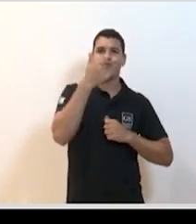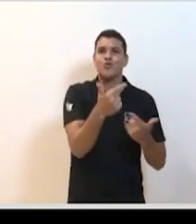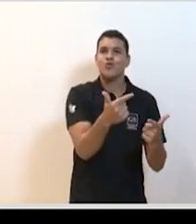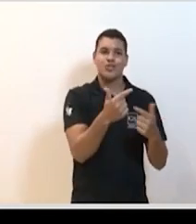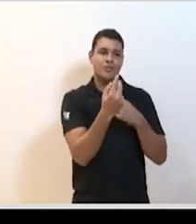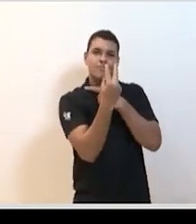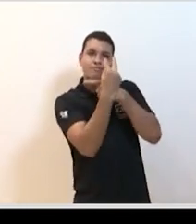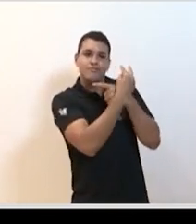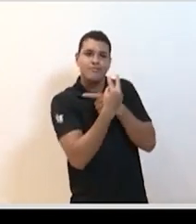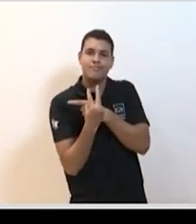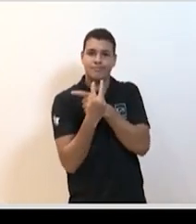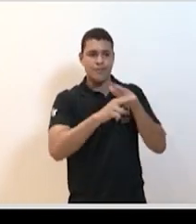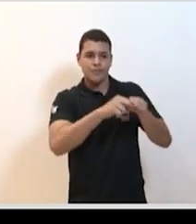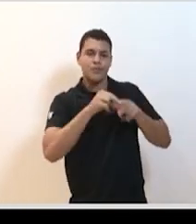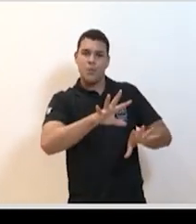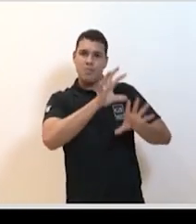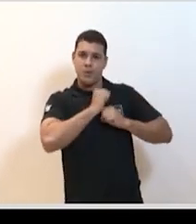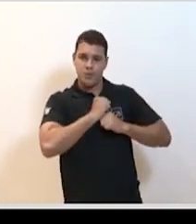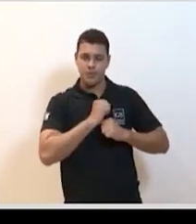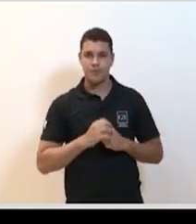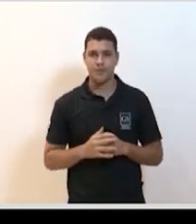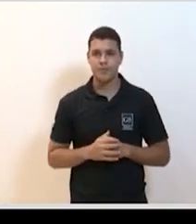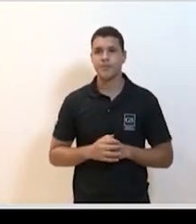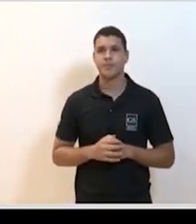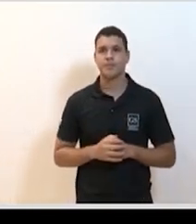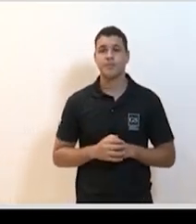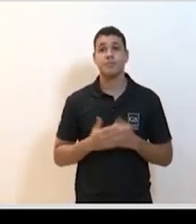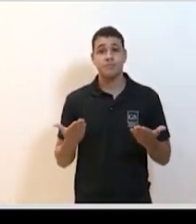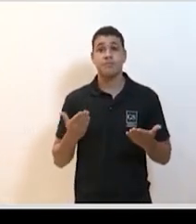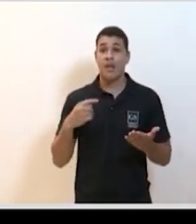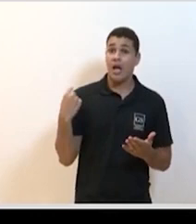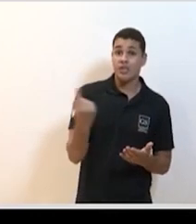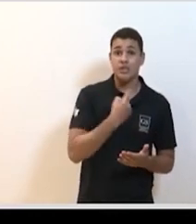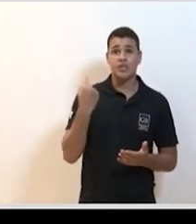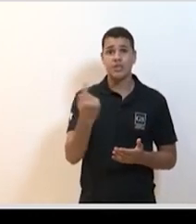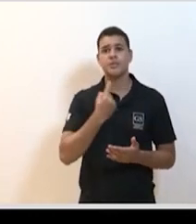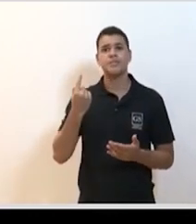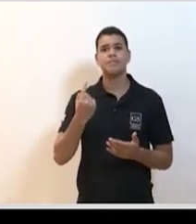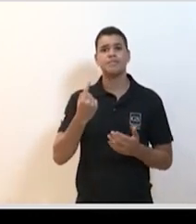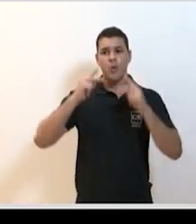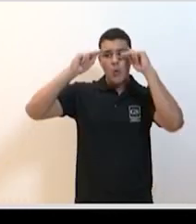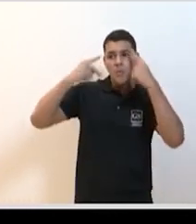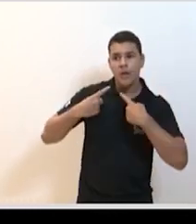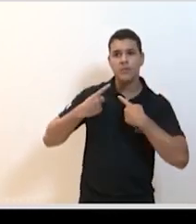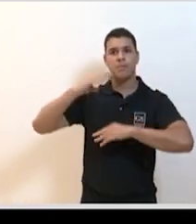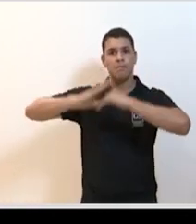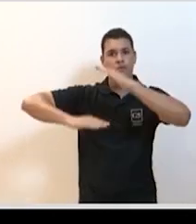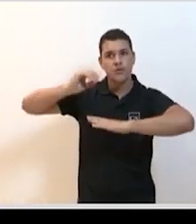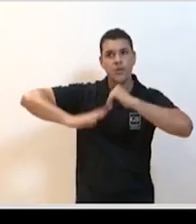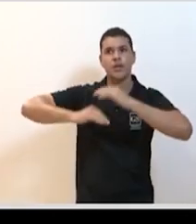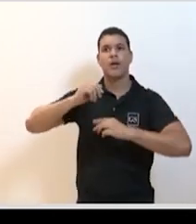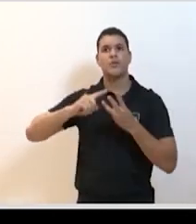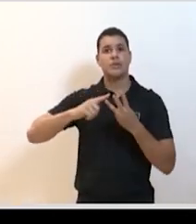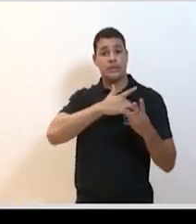contágio para juntos os doentes. Esse é um aspecto fundamental. a gente, por todos os aspectos, humano, profissional, de